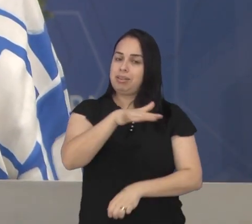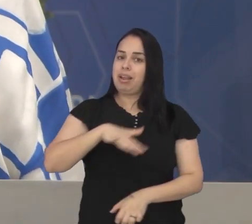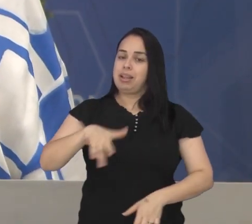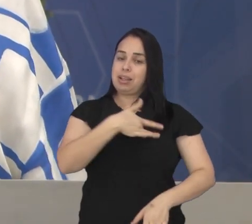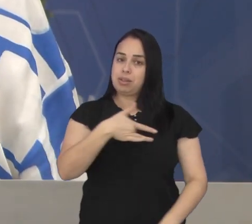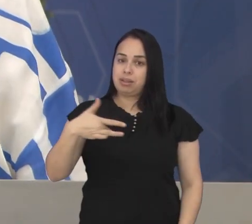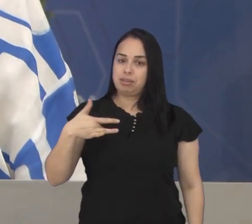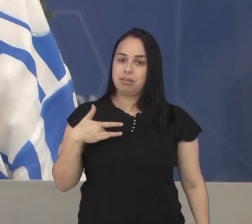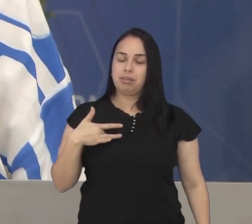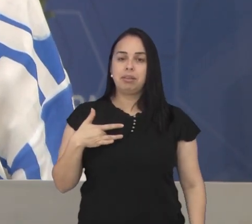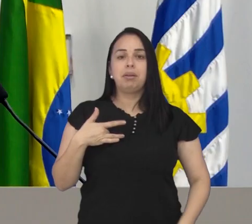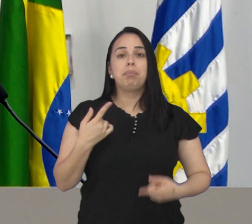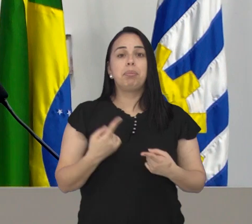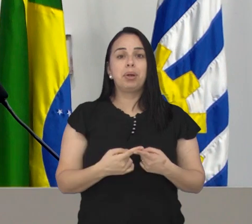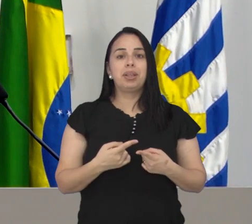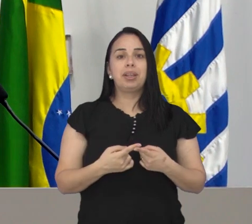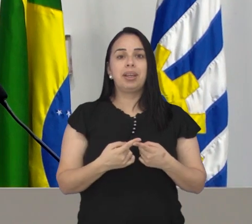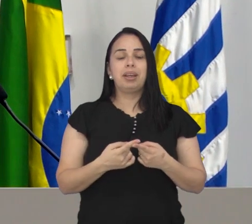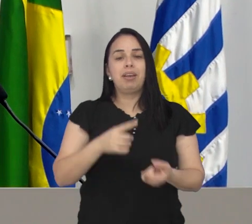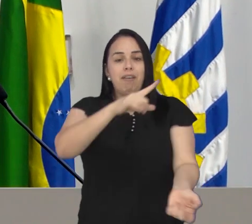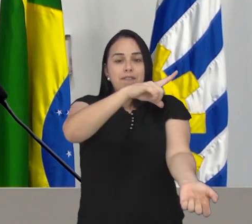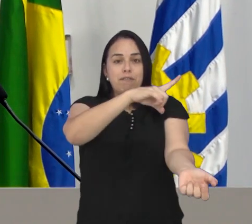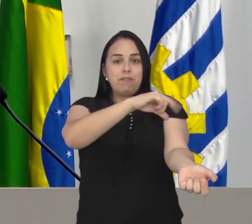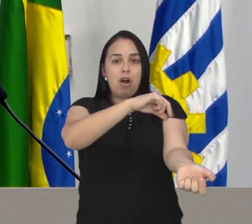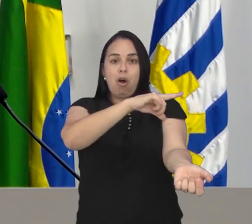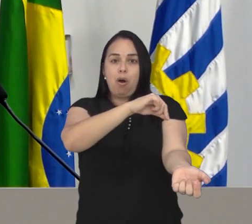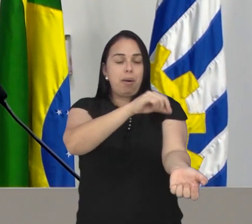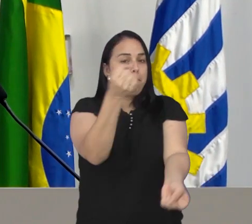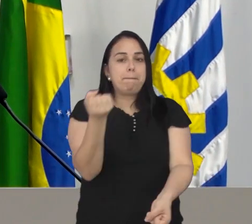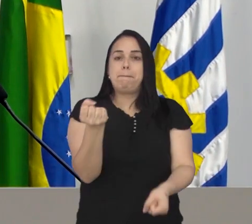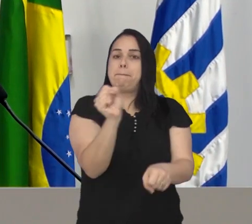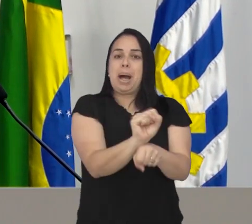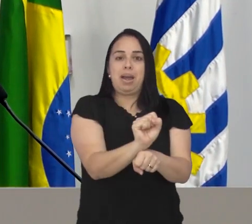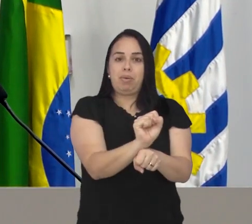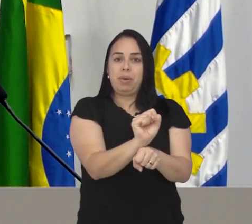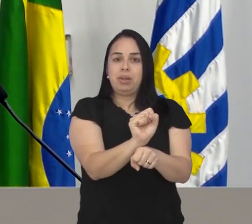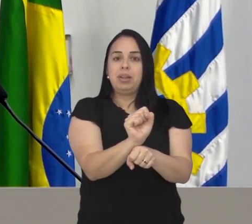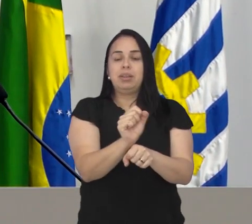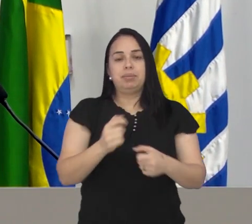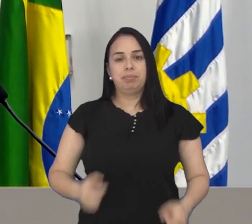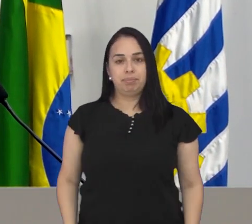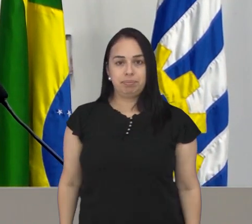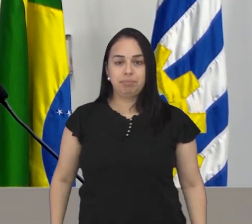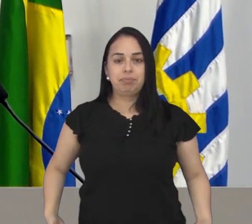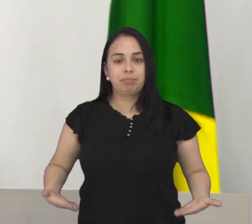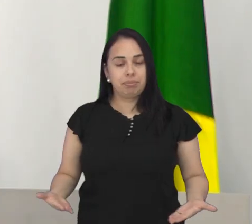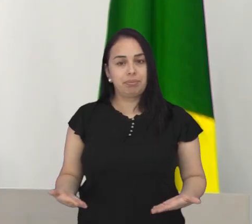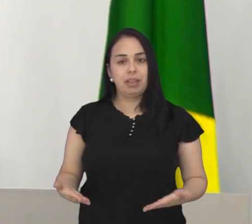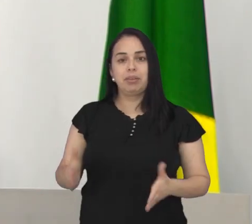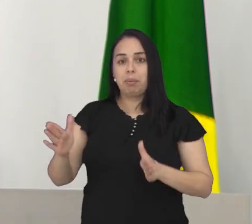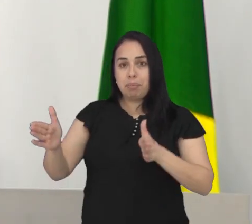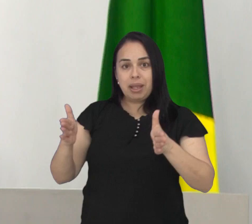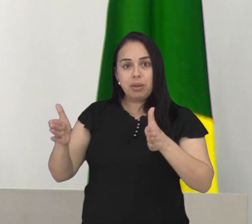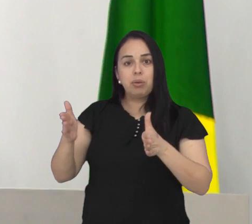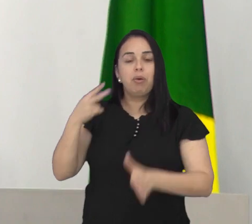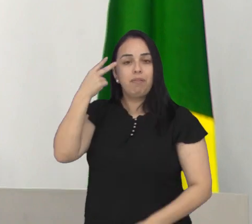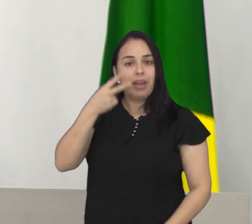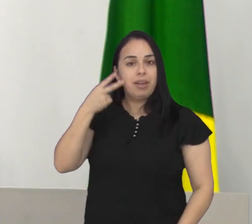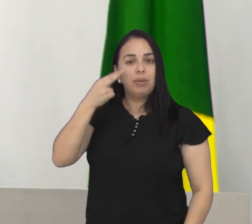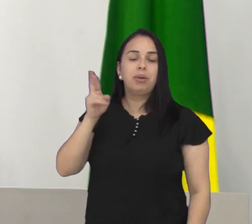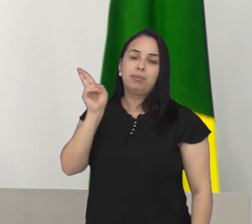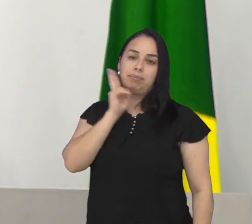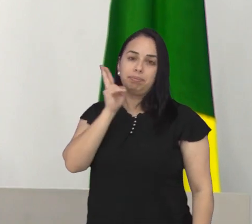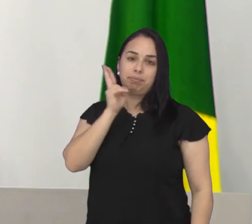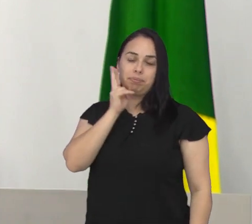saúde que teria interrompido o fornecimento de soro fisiológico usado na limpeza de ferimentos. Ainda na sessão, o